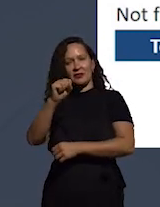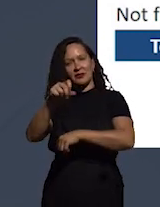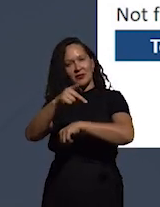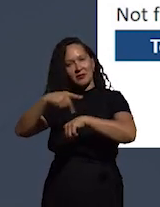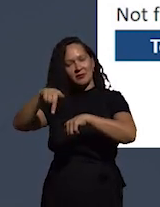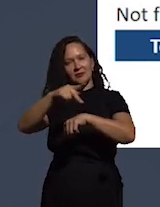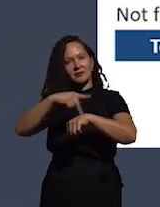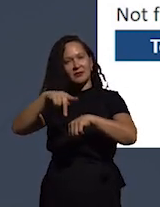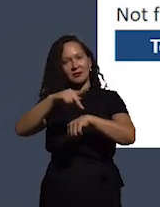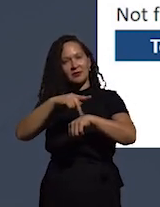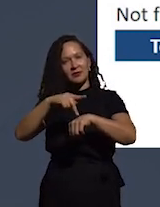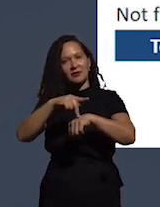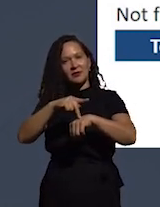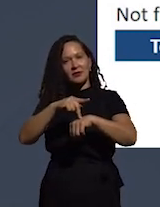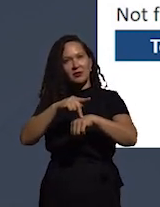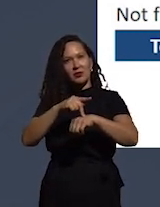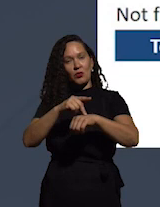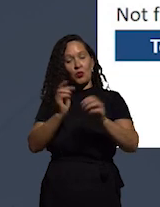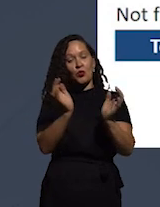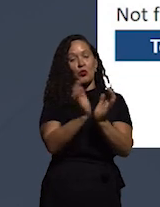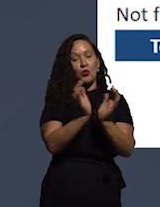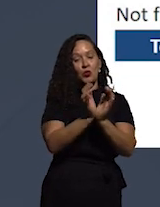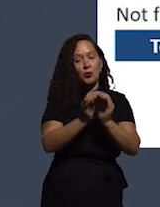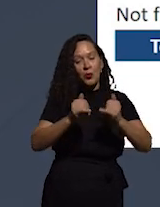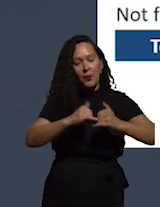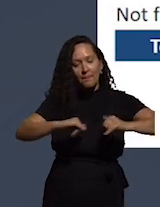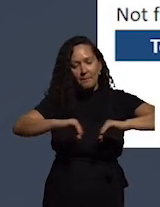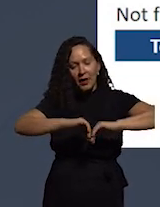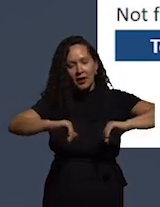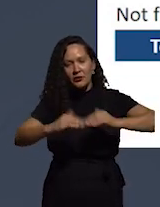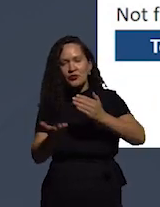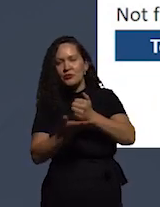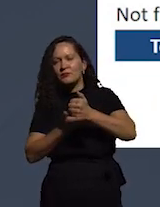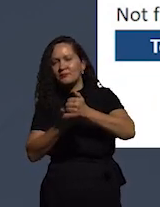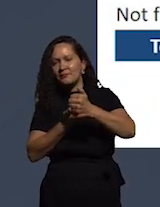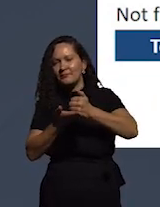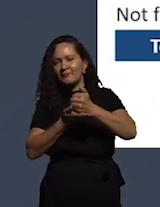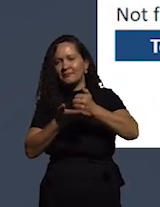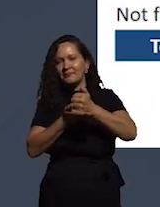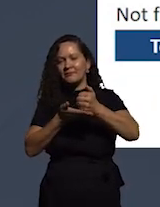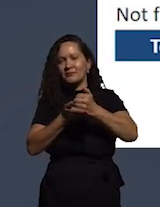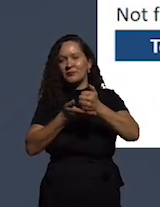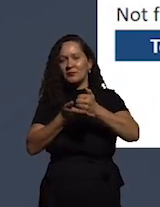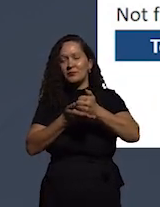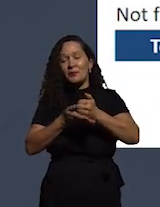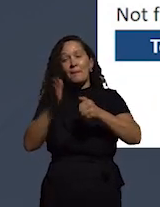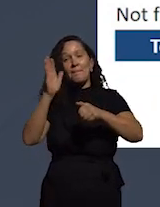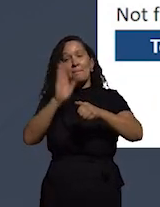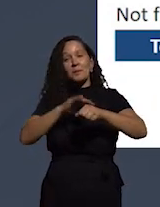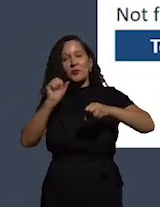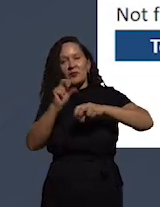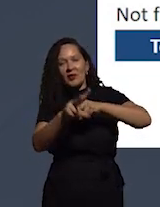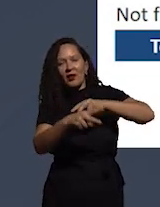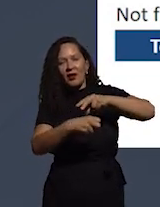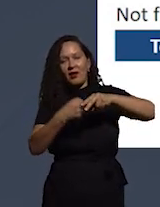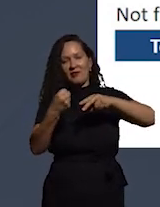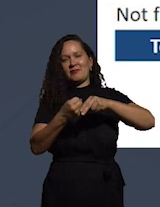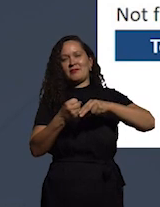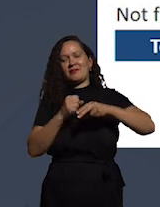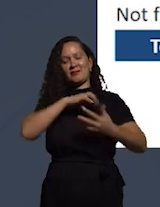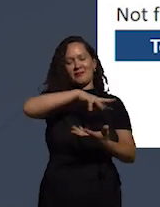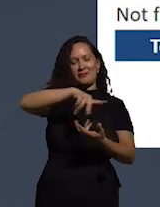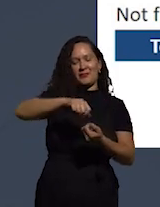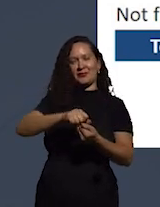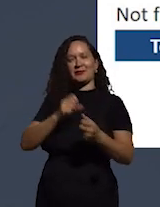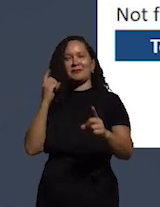que estão na parte de baixo do grupo de controle em outras palavras os países mais corruptos do mundo nós vamos encontrar